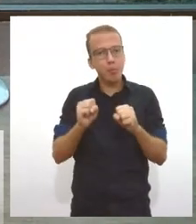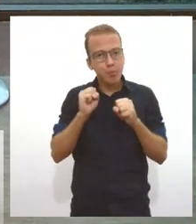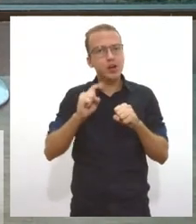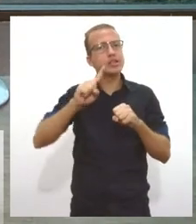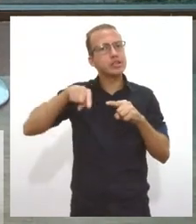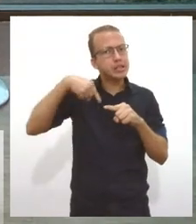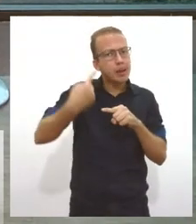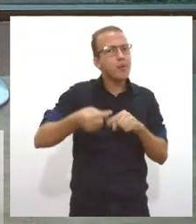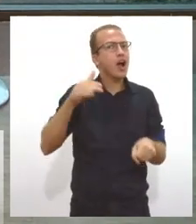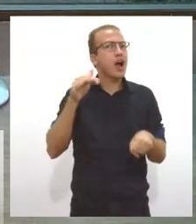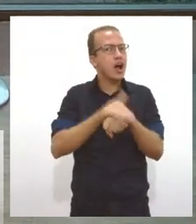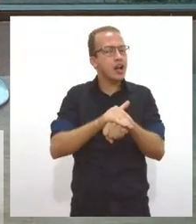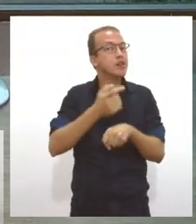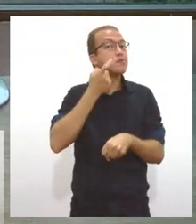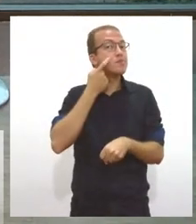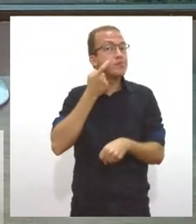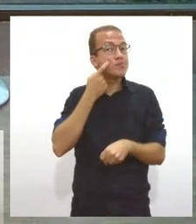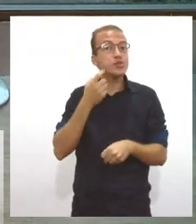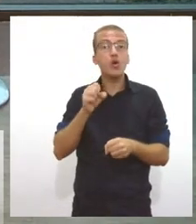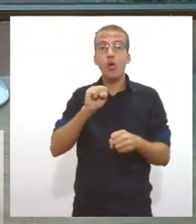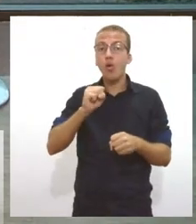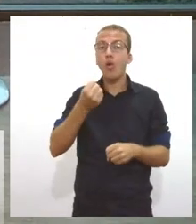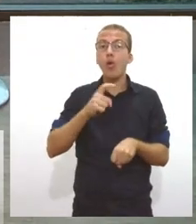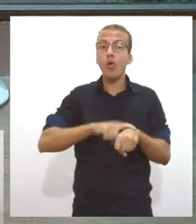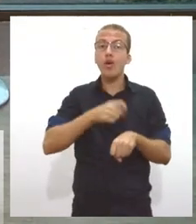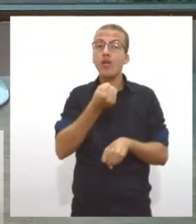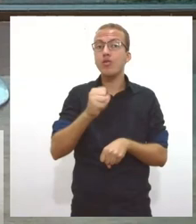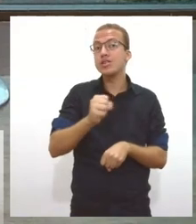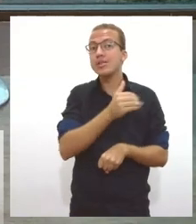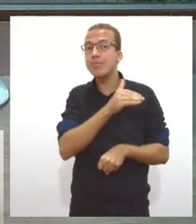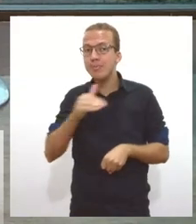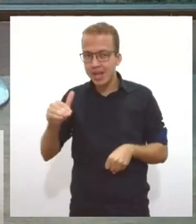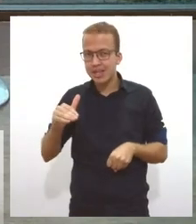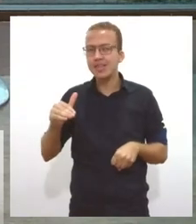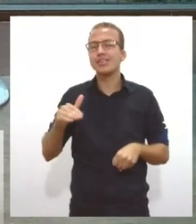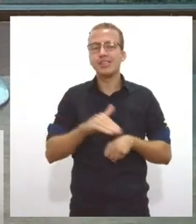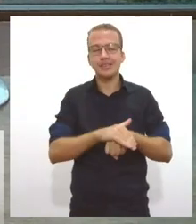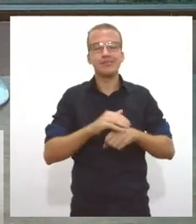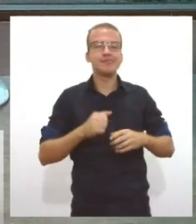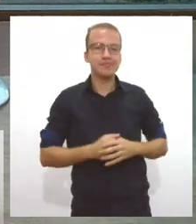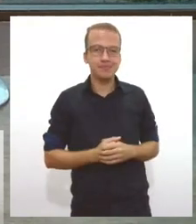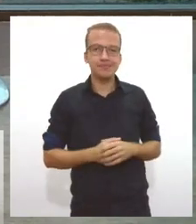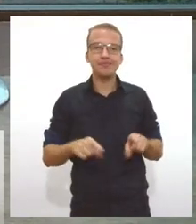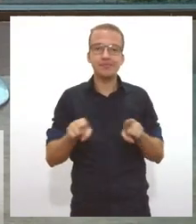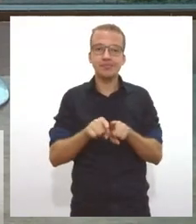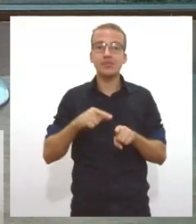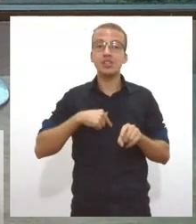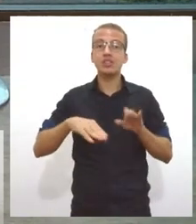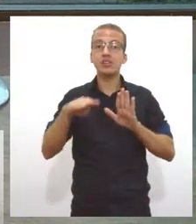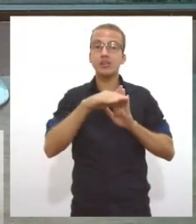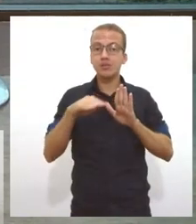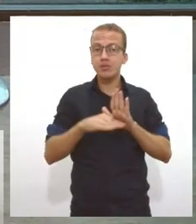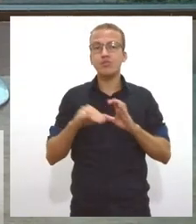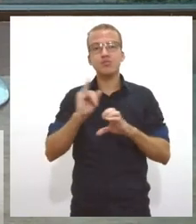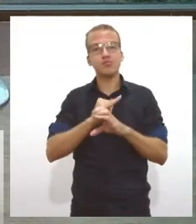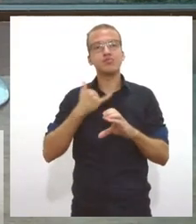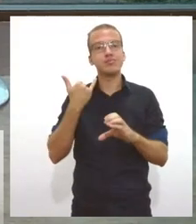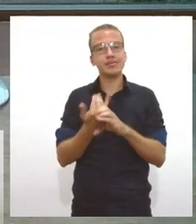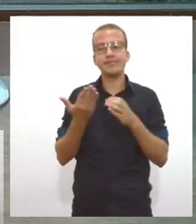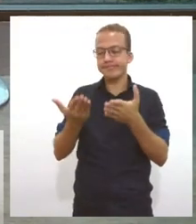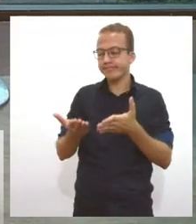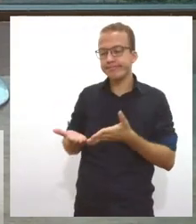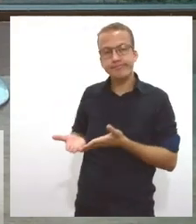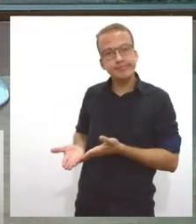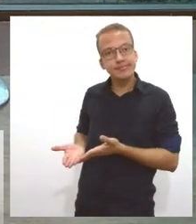uma delas acontece às oito e meia da noite de hoje tá também tem programação aí no youtube no facebook no instagram